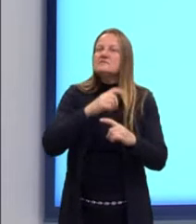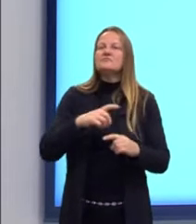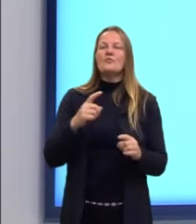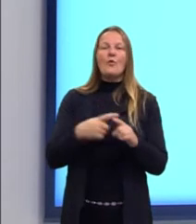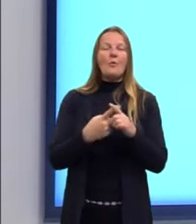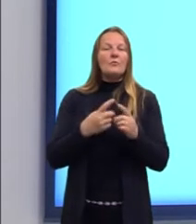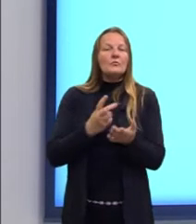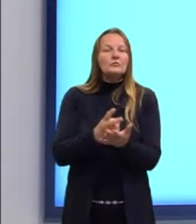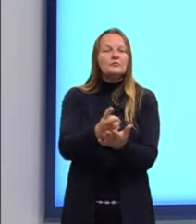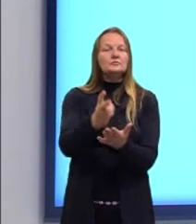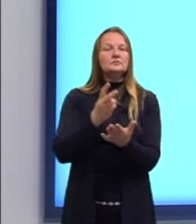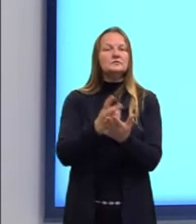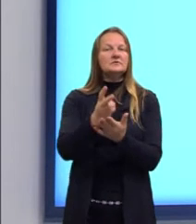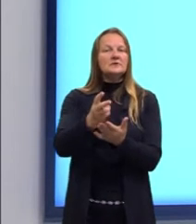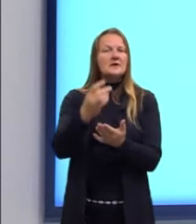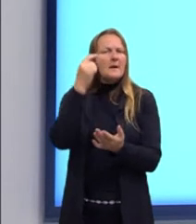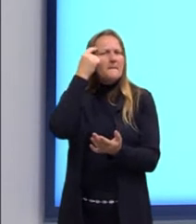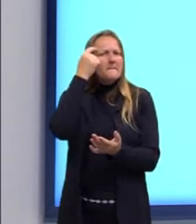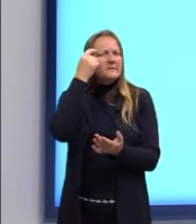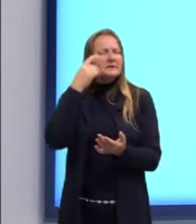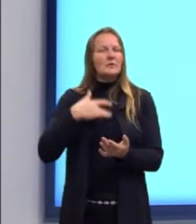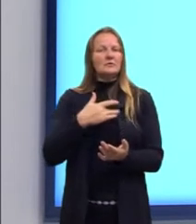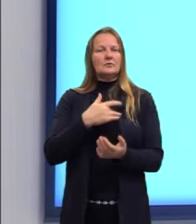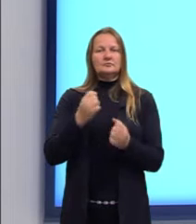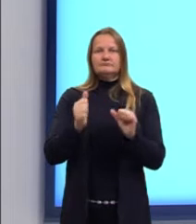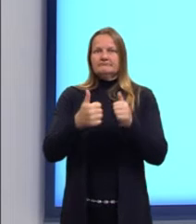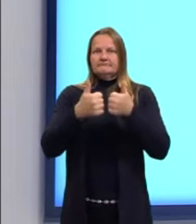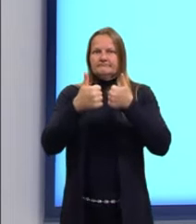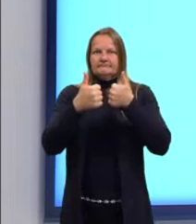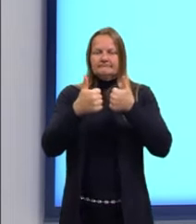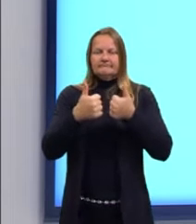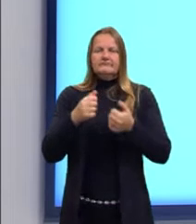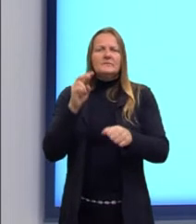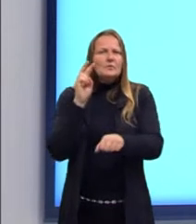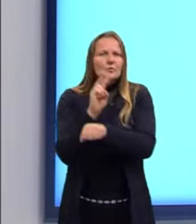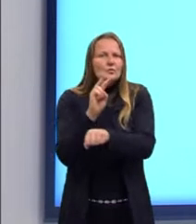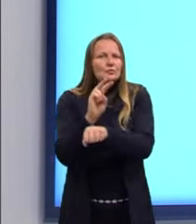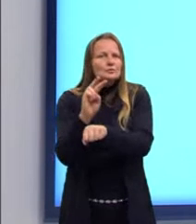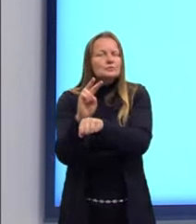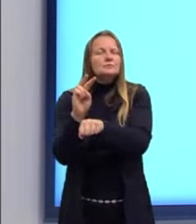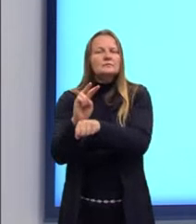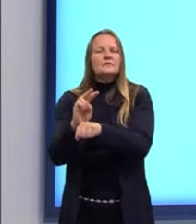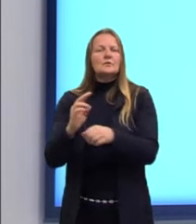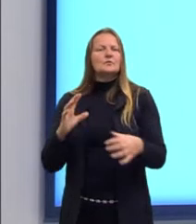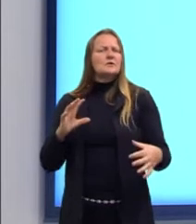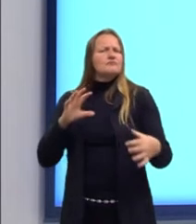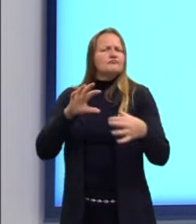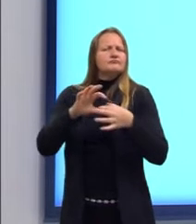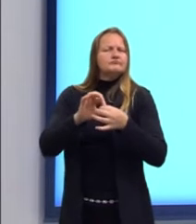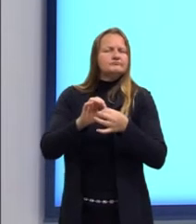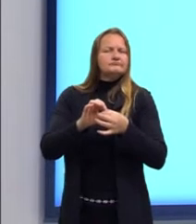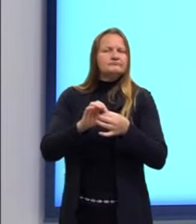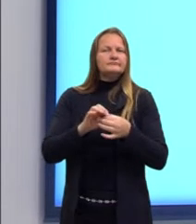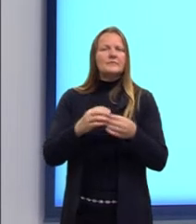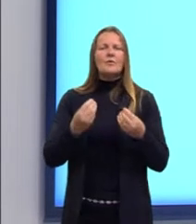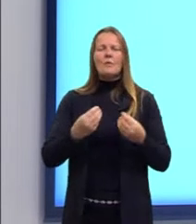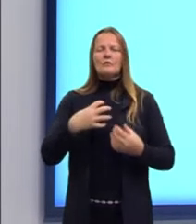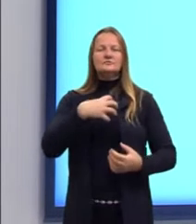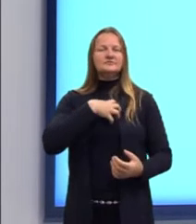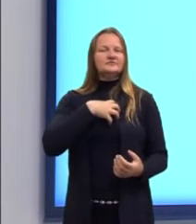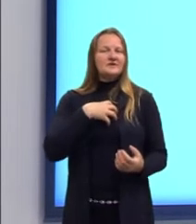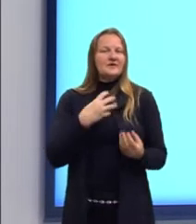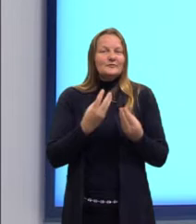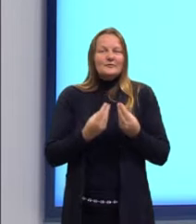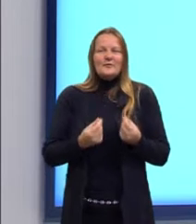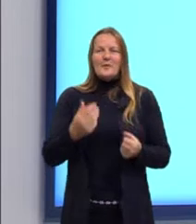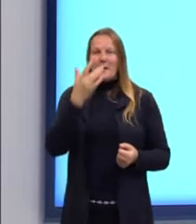manter uma saúde mental. Então, a saúde mental, ela tem uma ligação com a maneira como uma